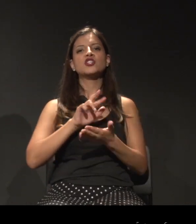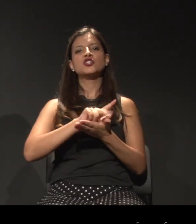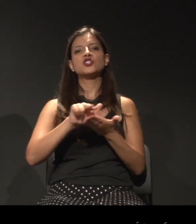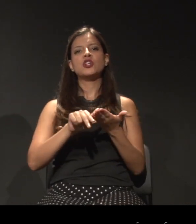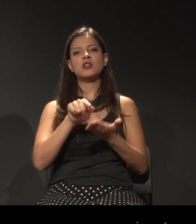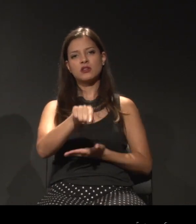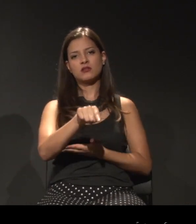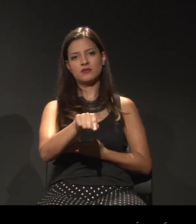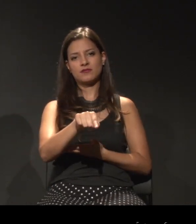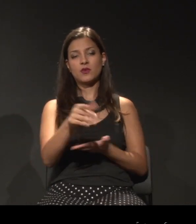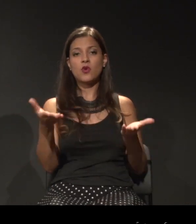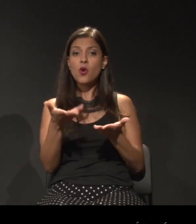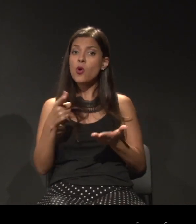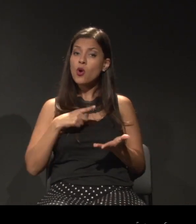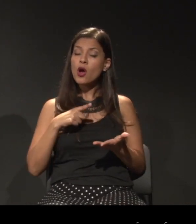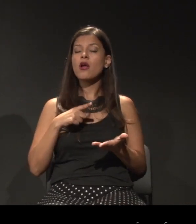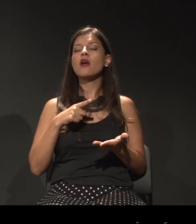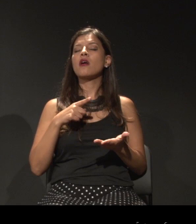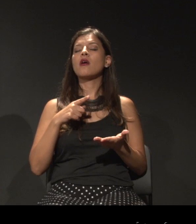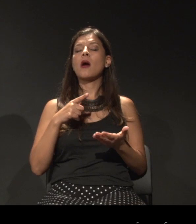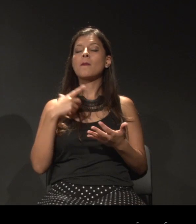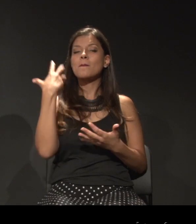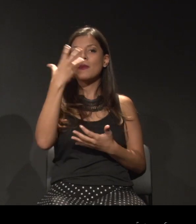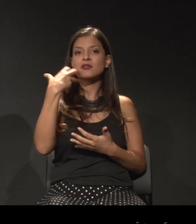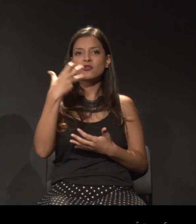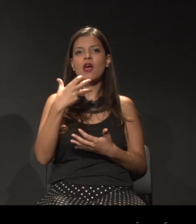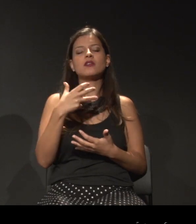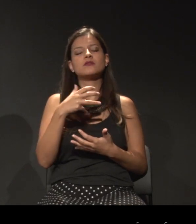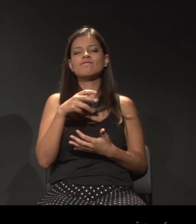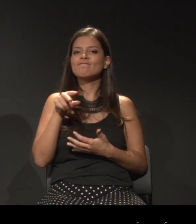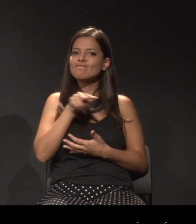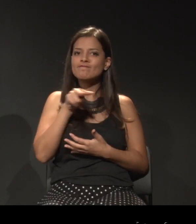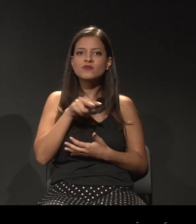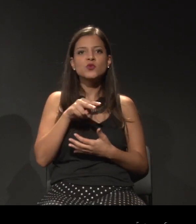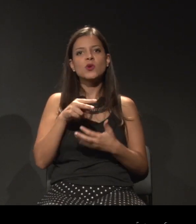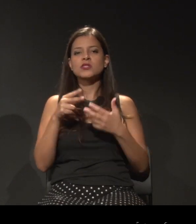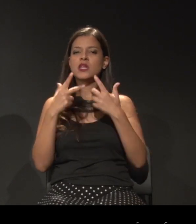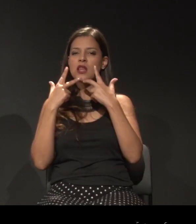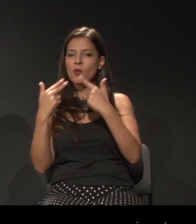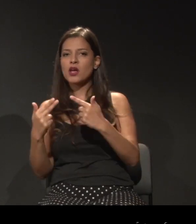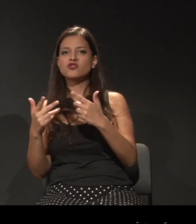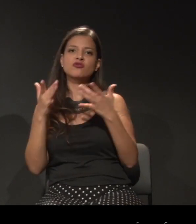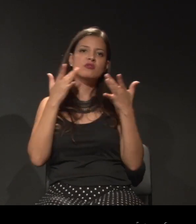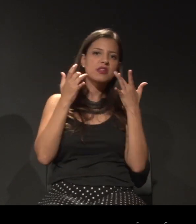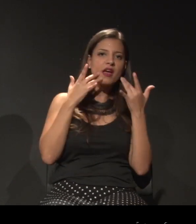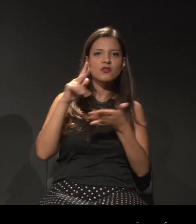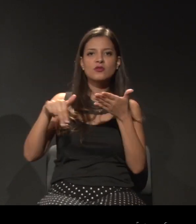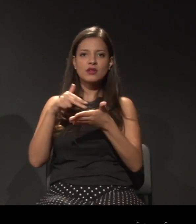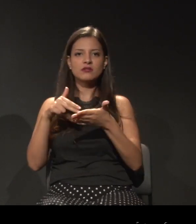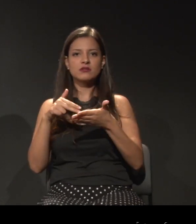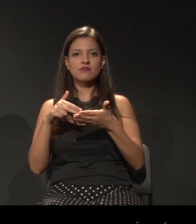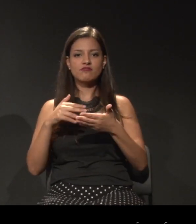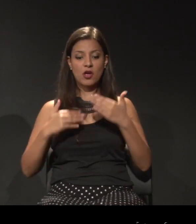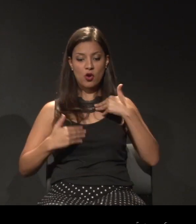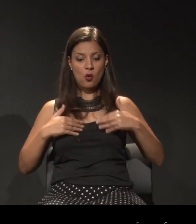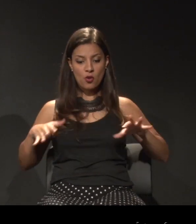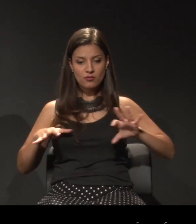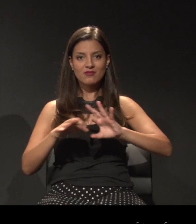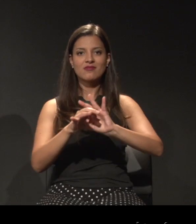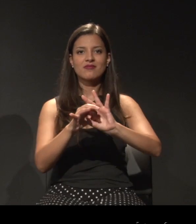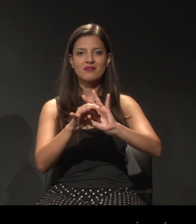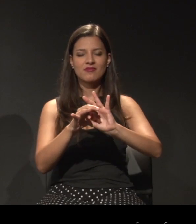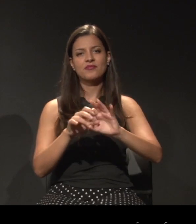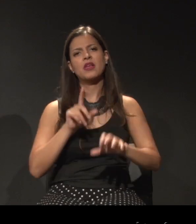linguagens e por aquilo que é Zuni, que é o corpo. No início do meu trajeto na Bahia, eu tive a